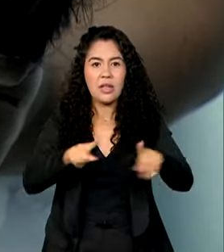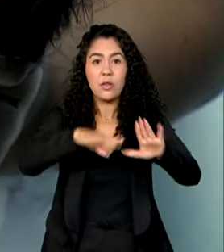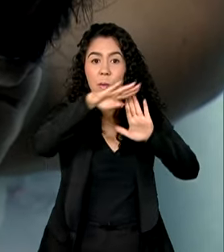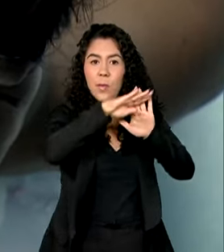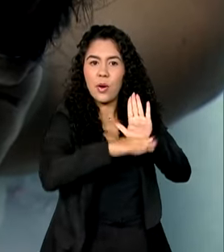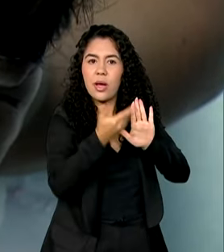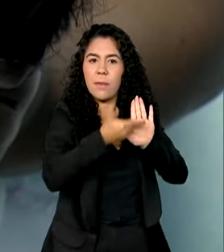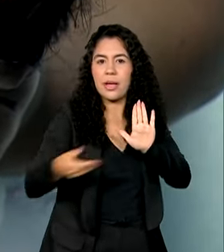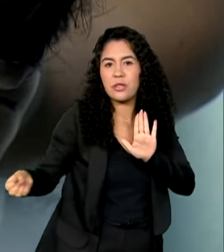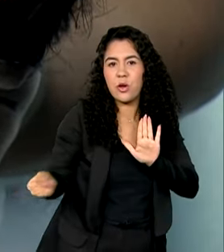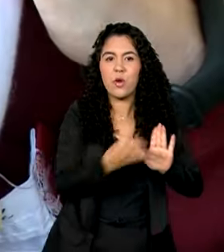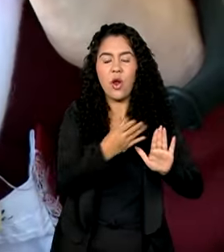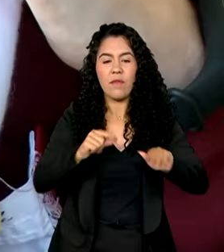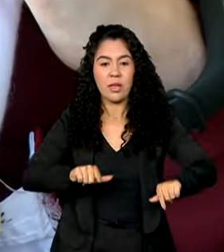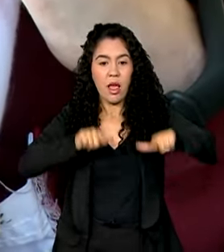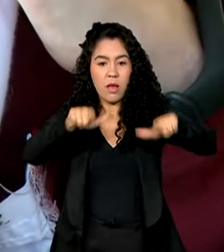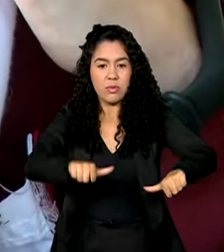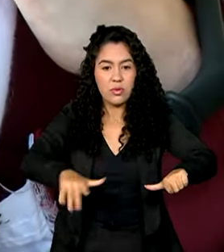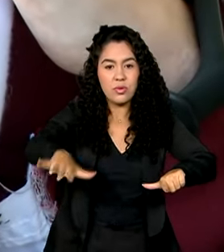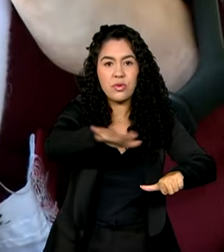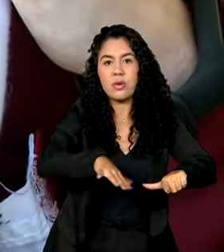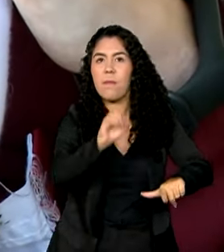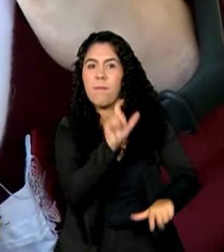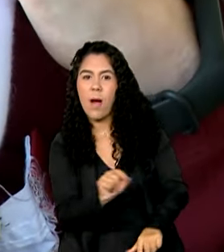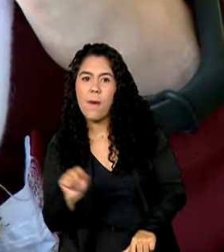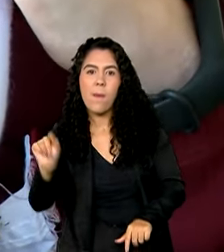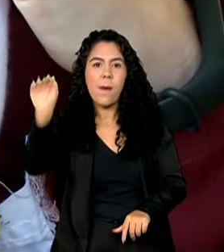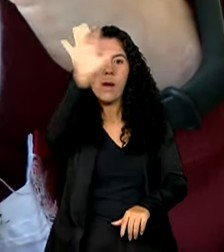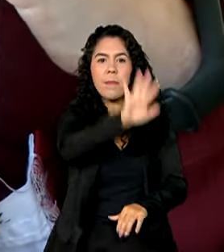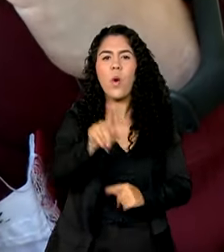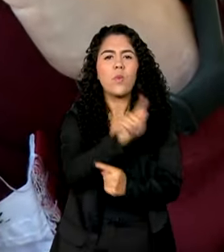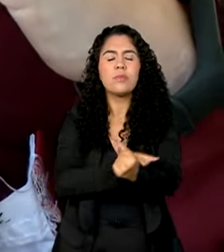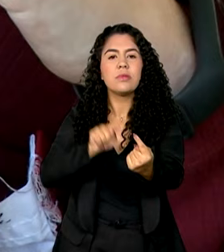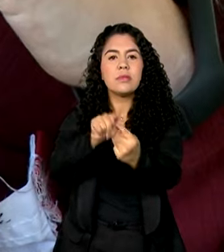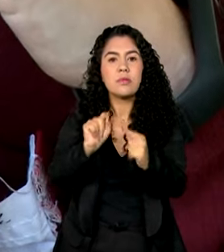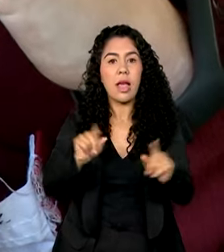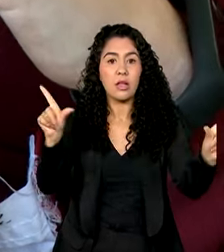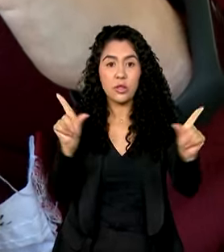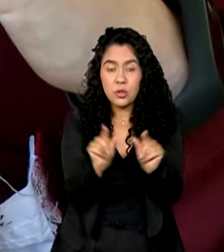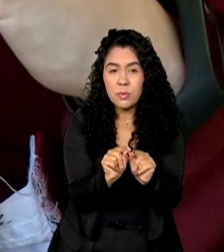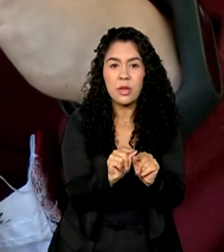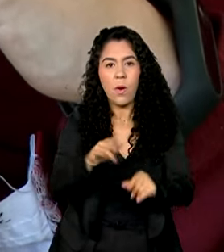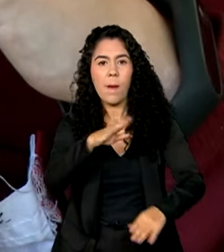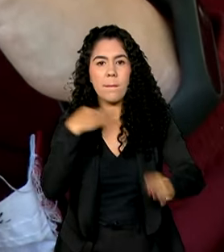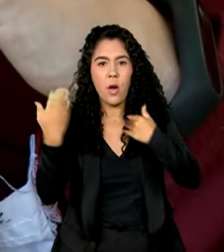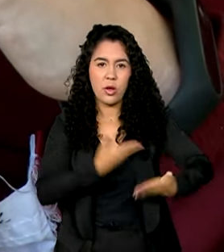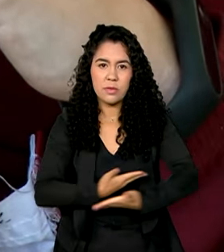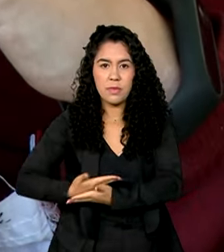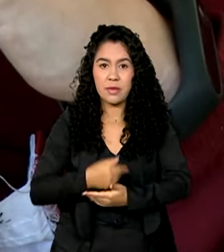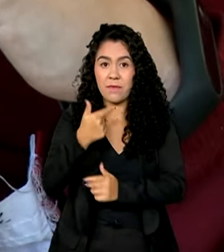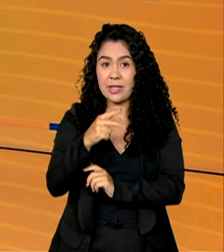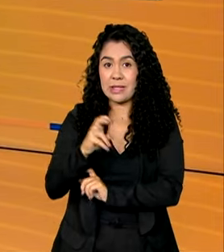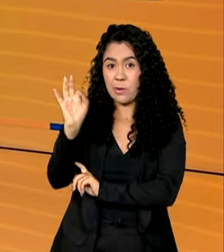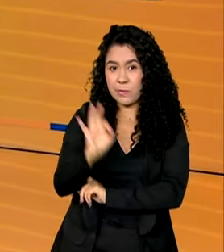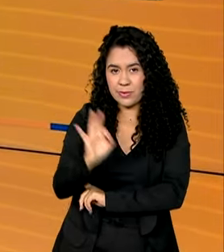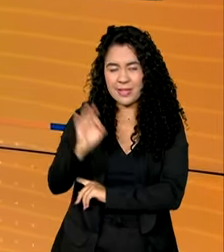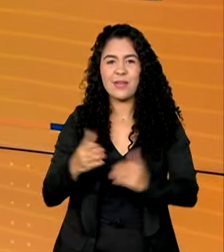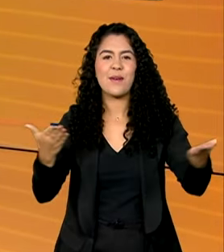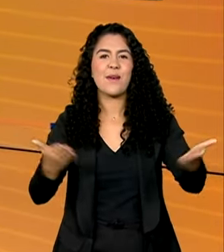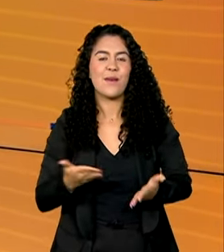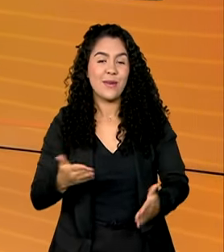que reestrutura a rede Cegonha no país. A meta é reduzir a mortalidade materna em 25%.